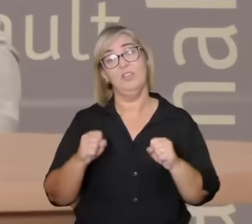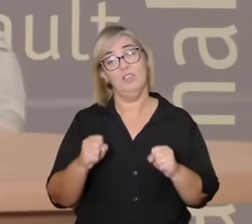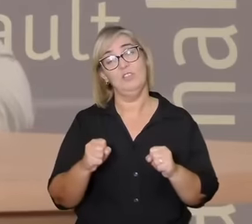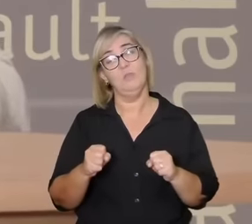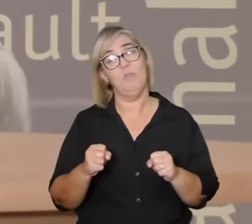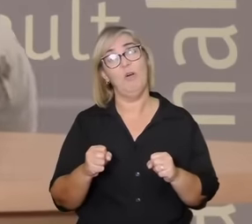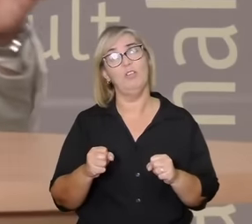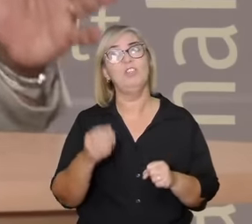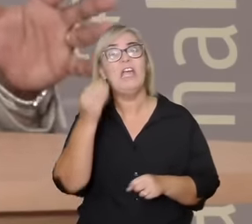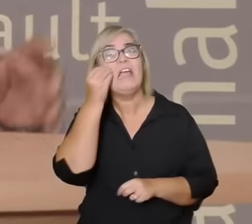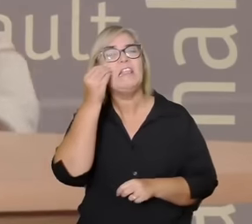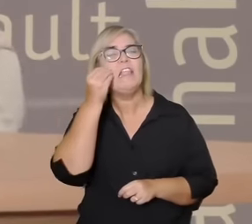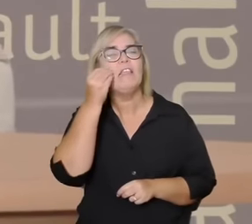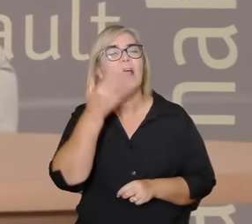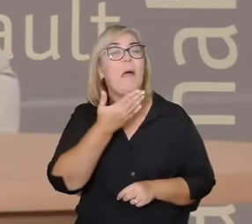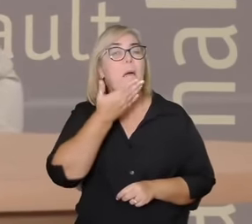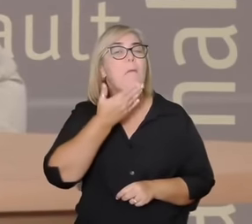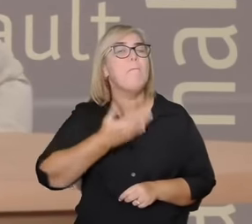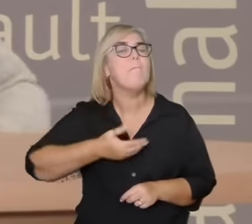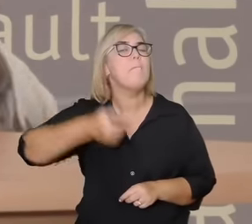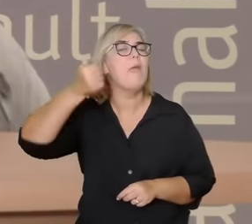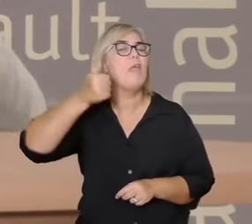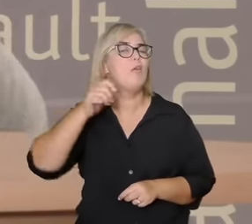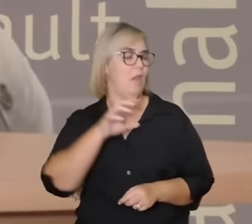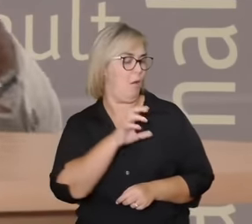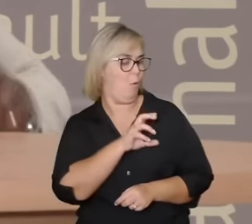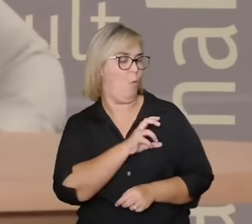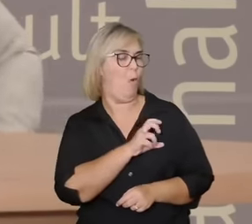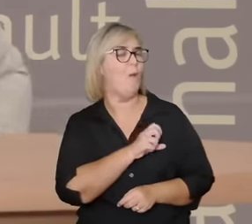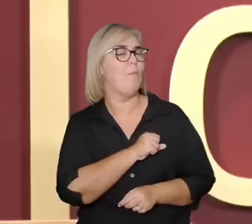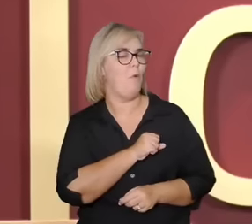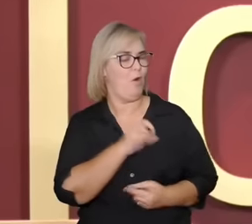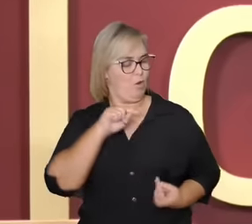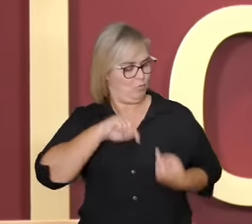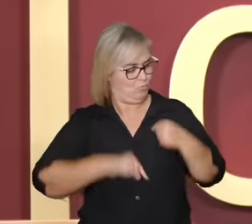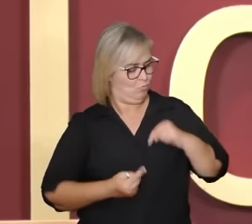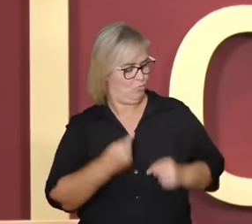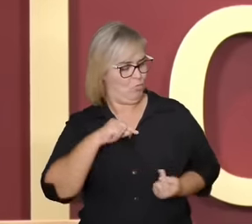amor aumentar as doses de amor num sistema num corpo